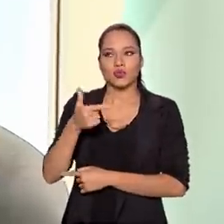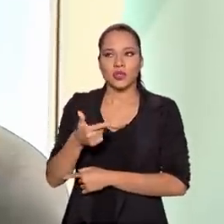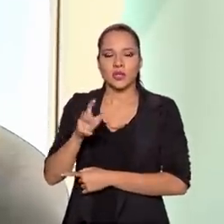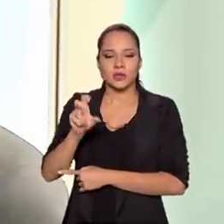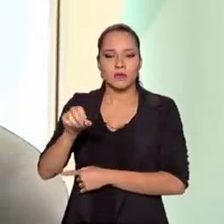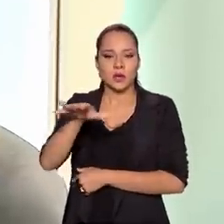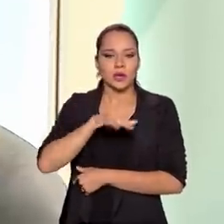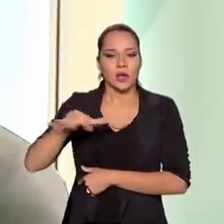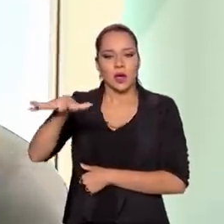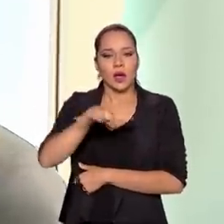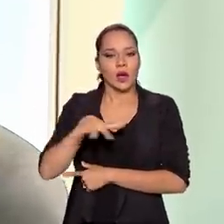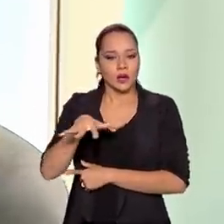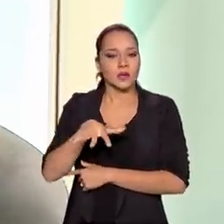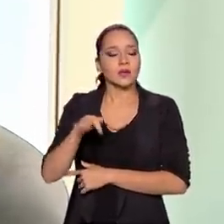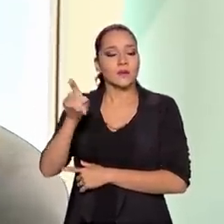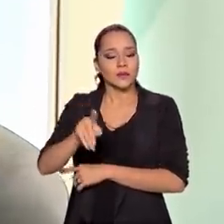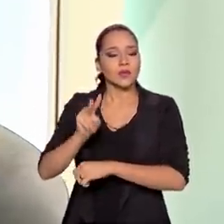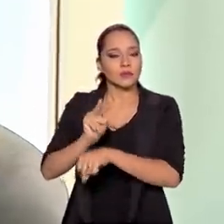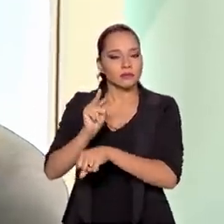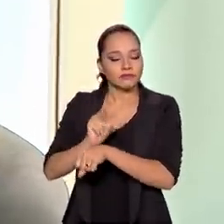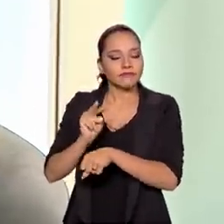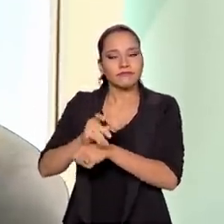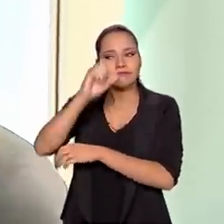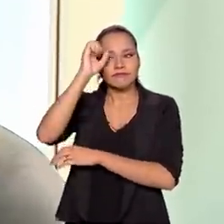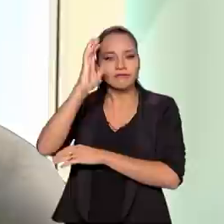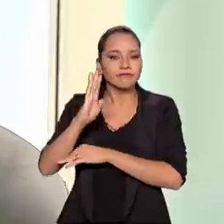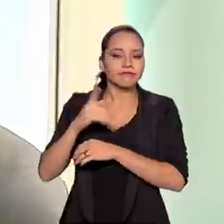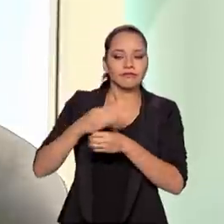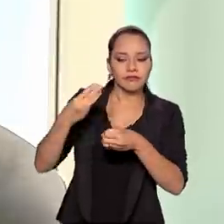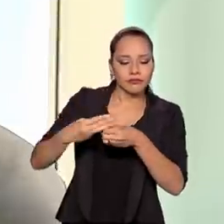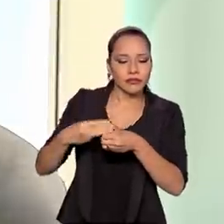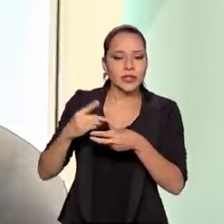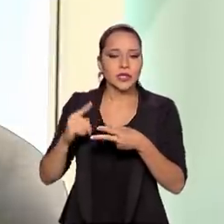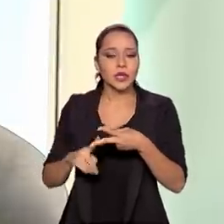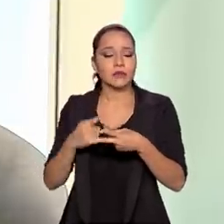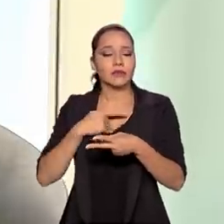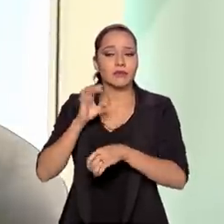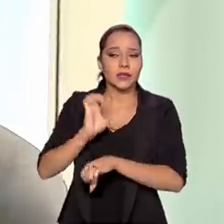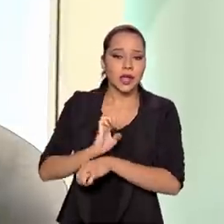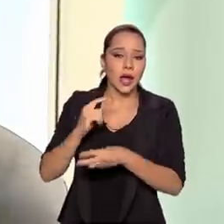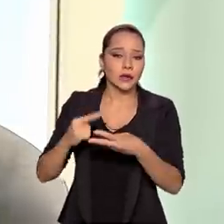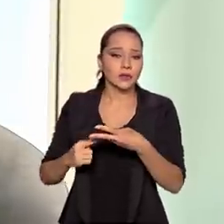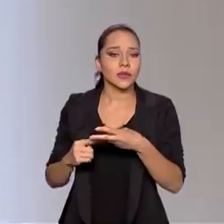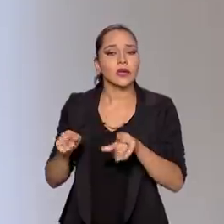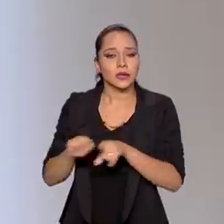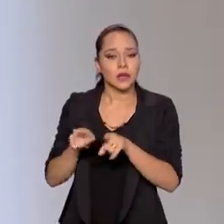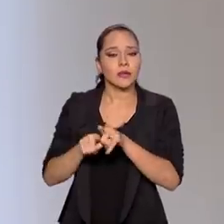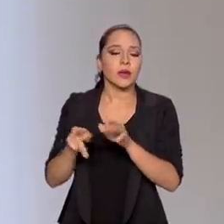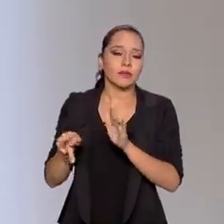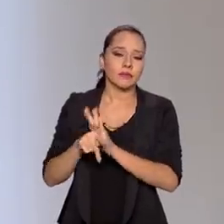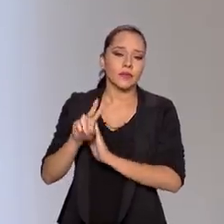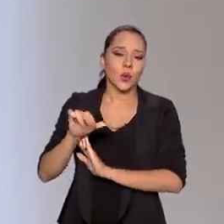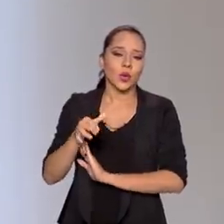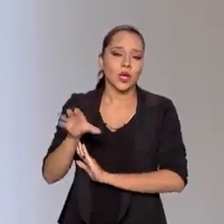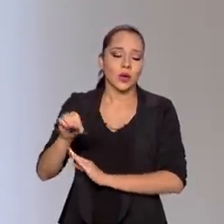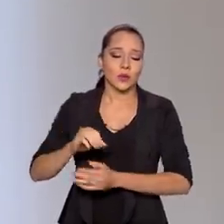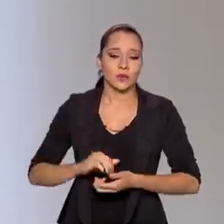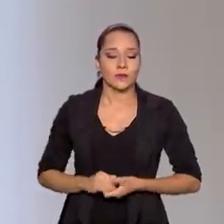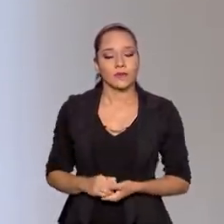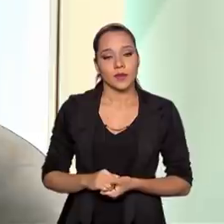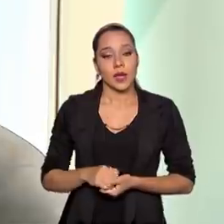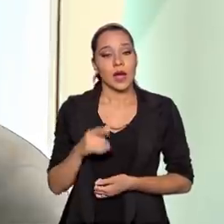conservação, unidades, Brasil afora. aí você considera município, estados e a própria União. Você tem